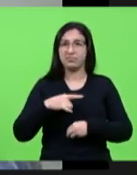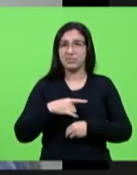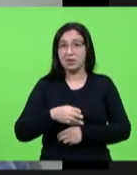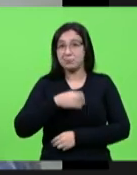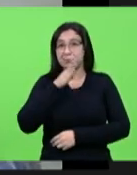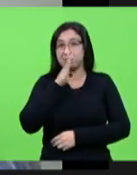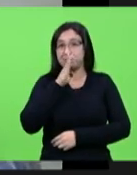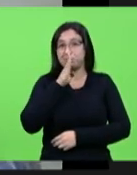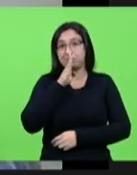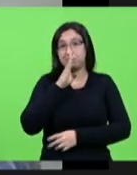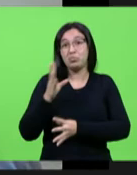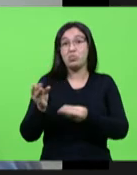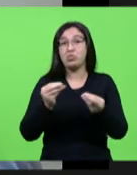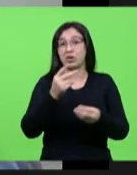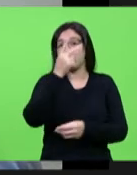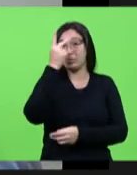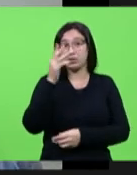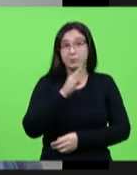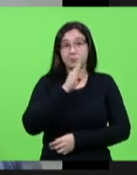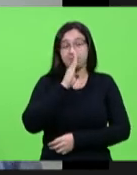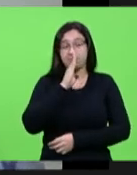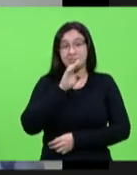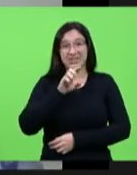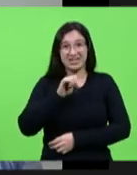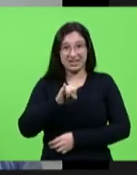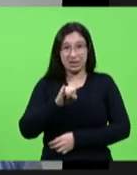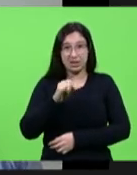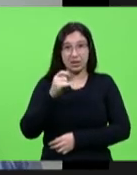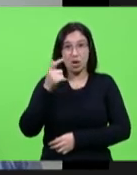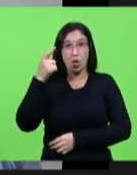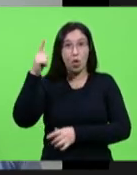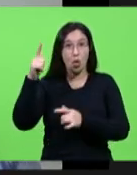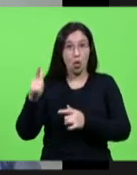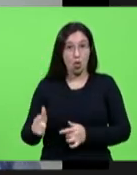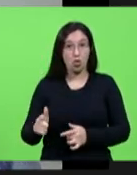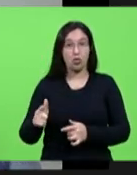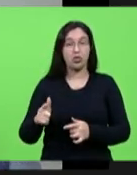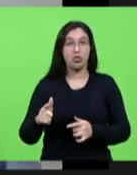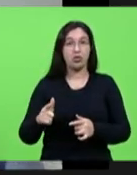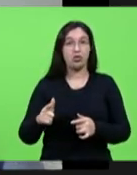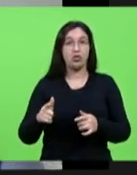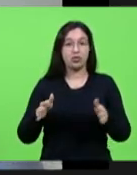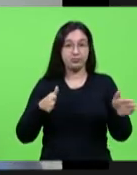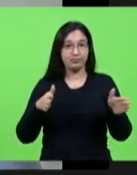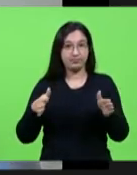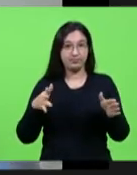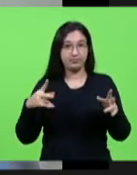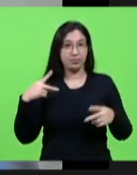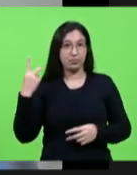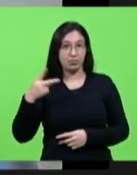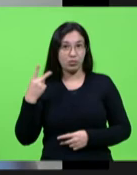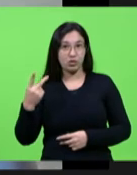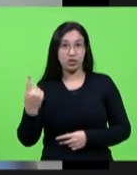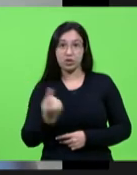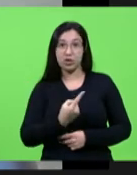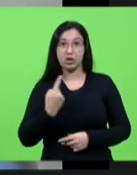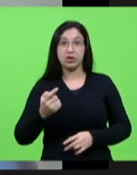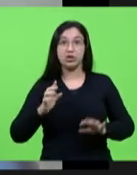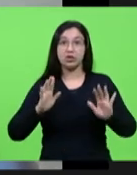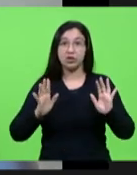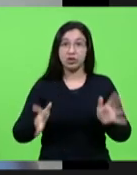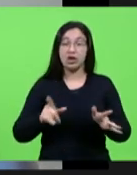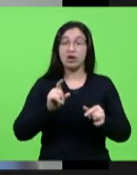comenta eu se fosse um outro momento da política nós estaríamos aqui fazendo